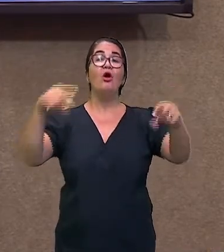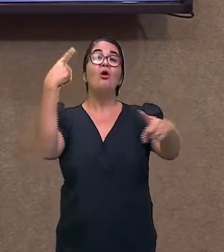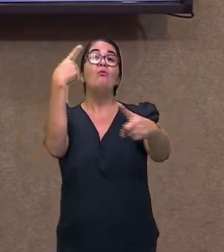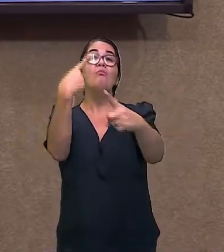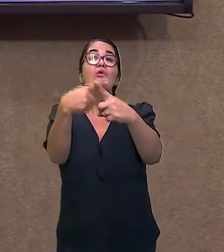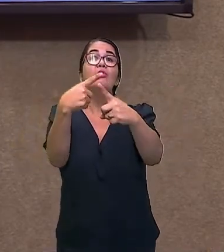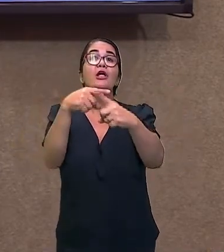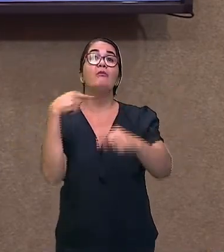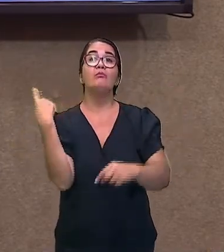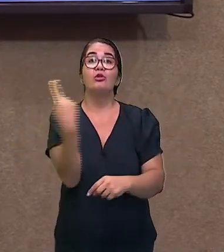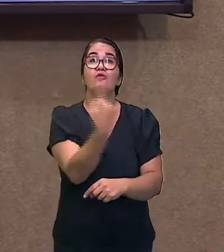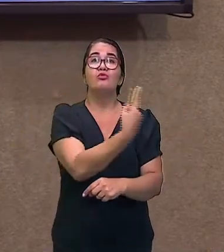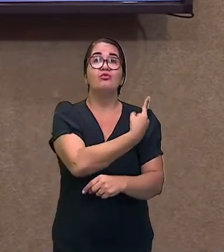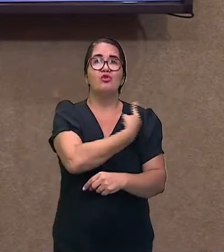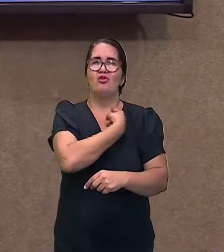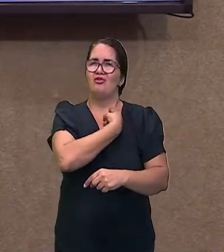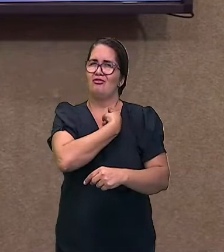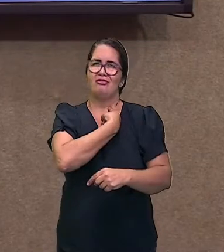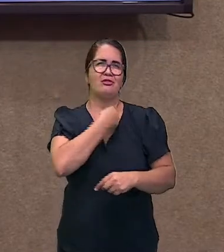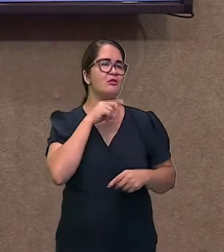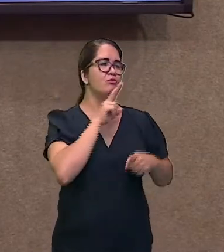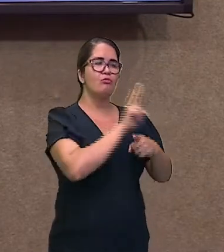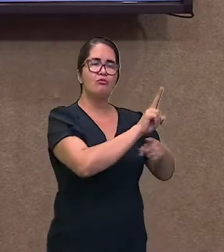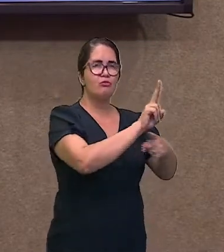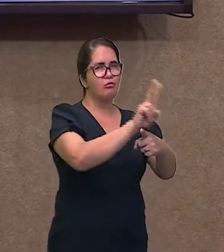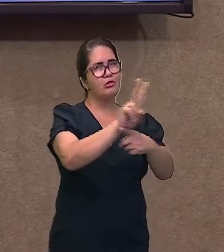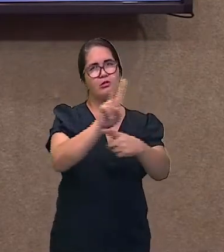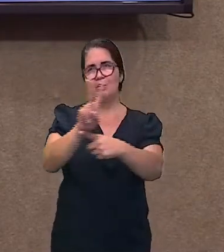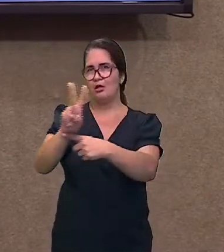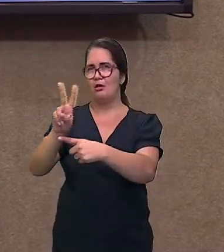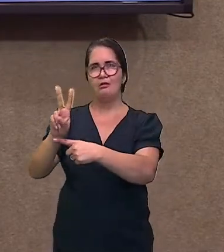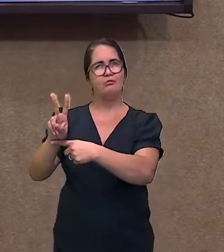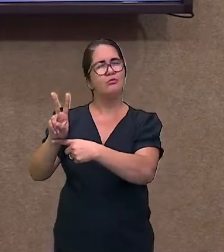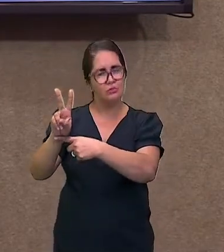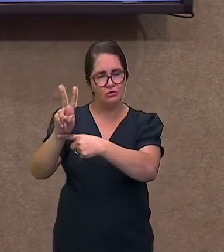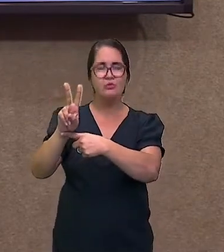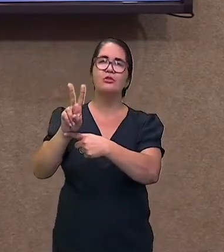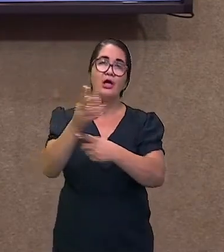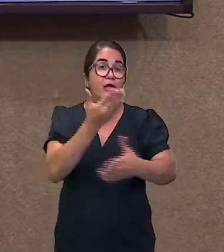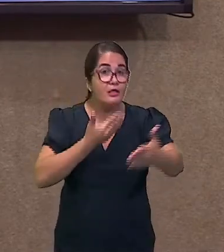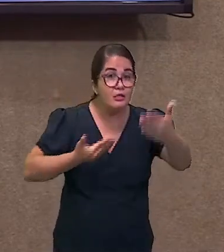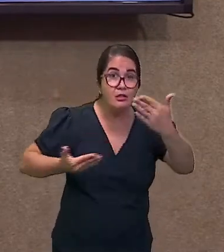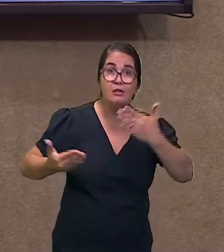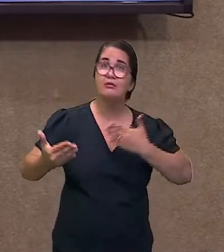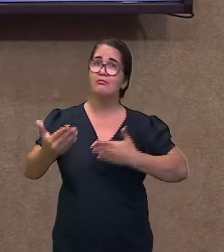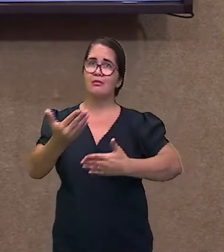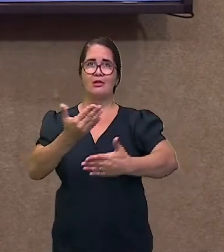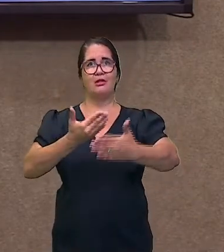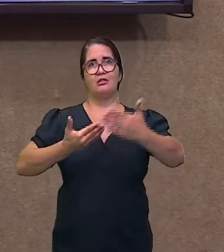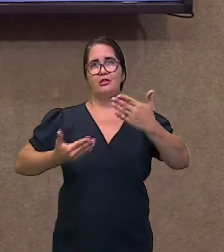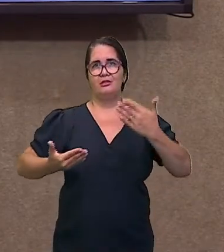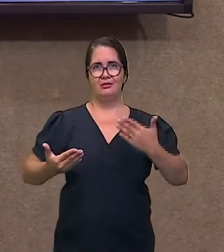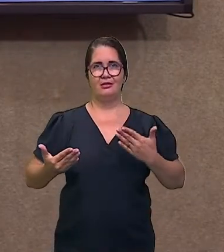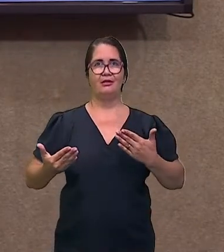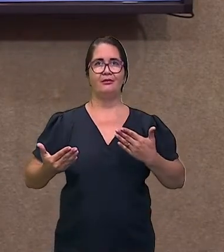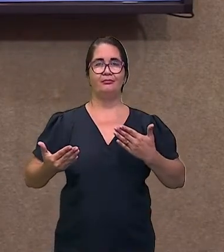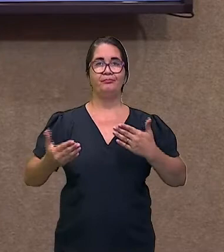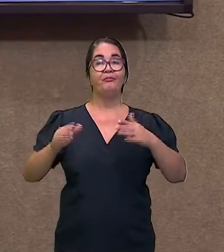preservar, a gente não soube conservar e interagir com os espaços.